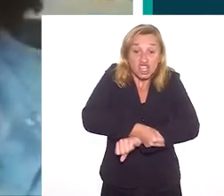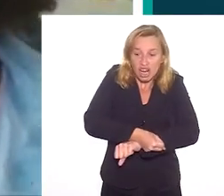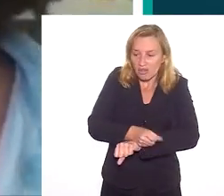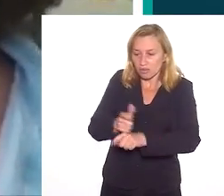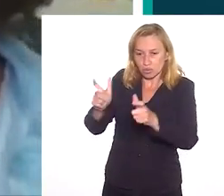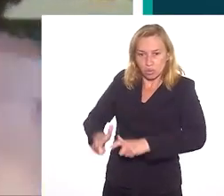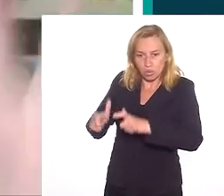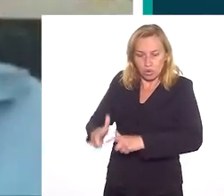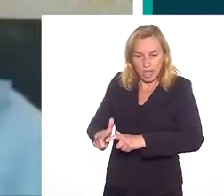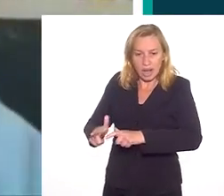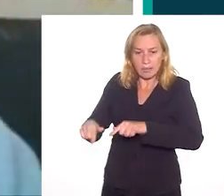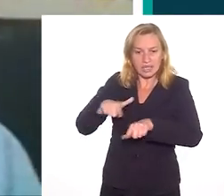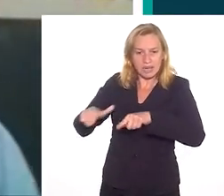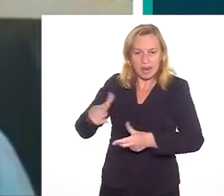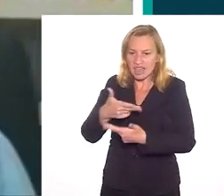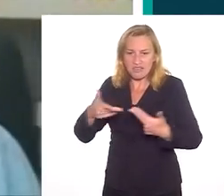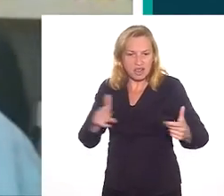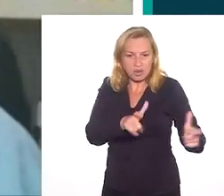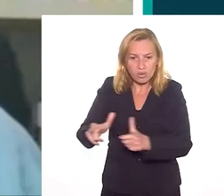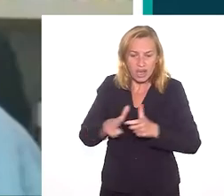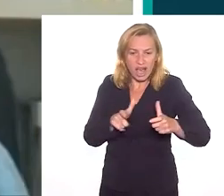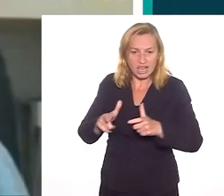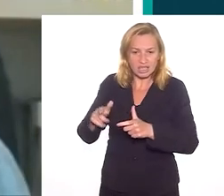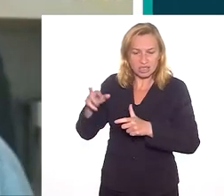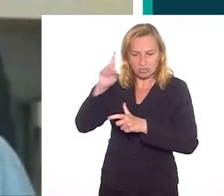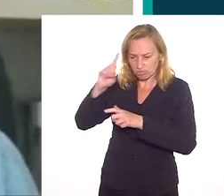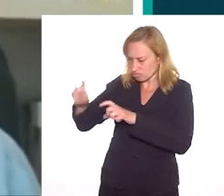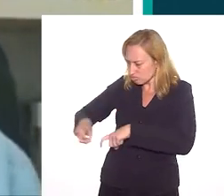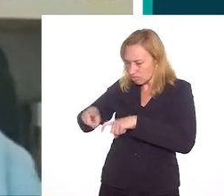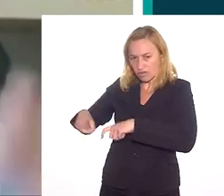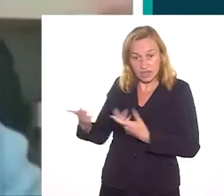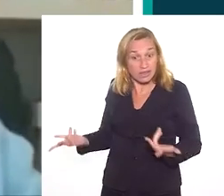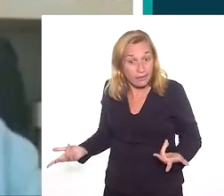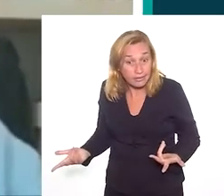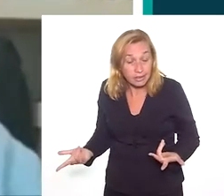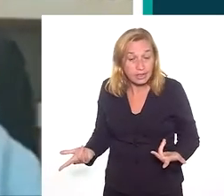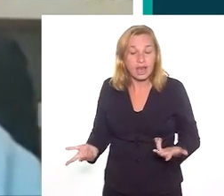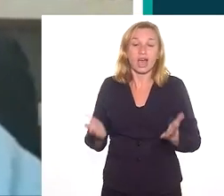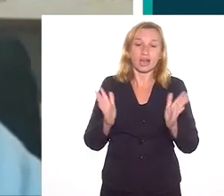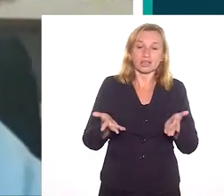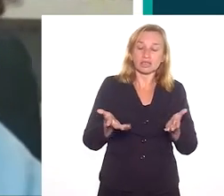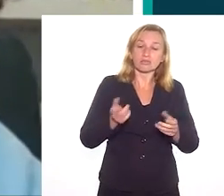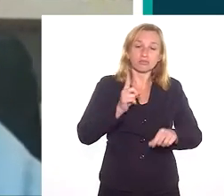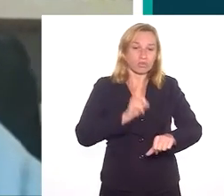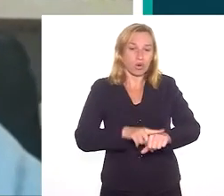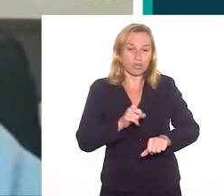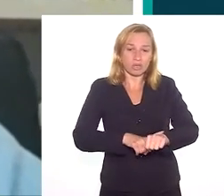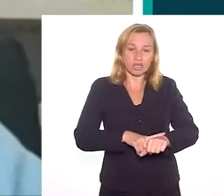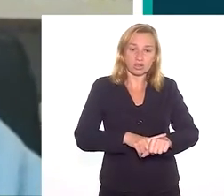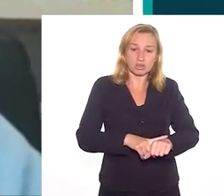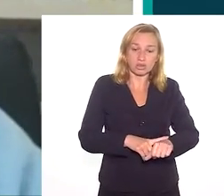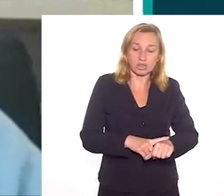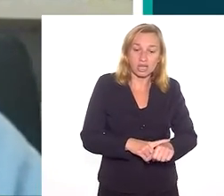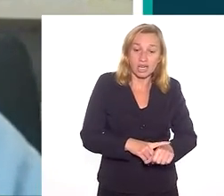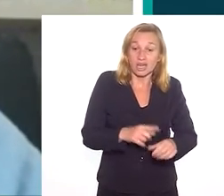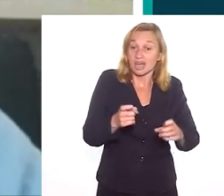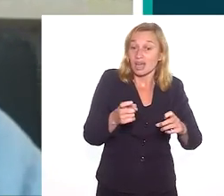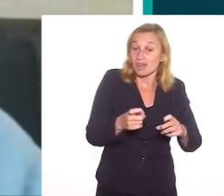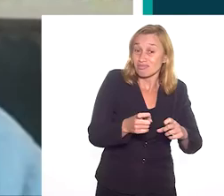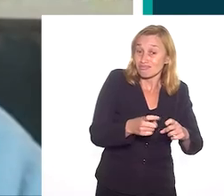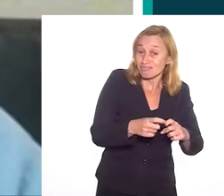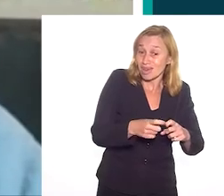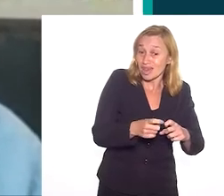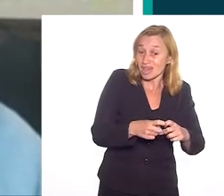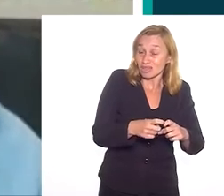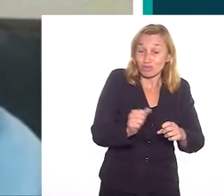ou várias. Nem sempre é uma só função que ele exerce dentro da fazenda. Bom, e nesse momento ele está com alguma moléstia, a medicação